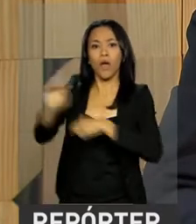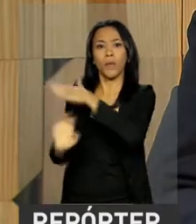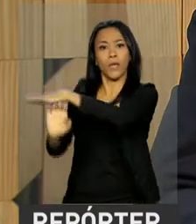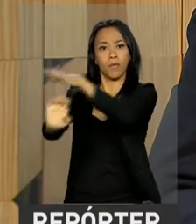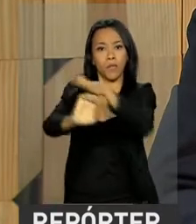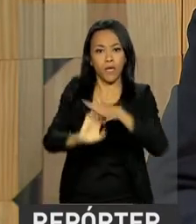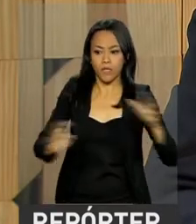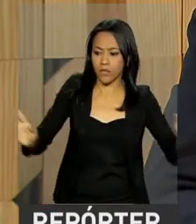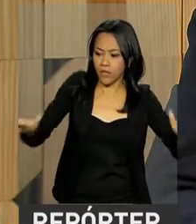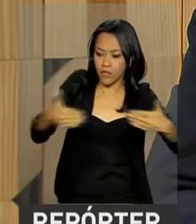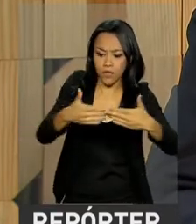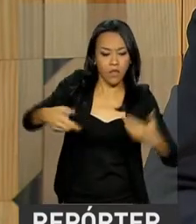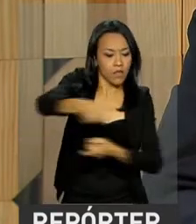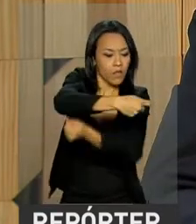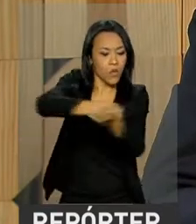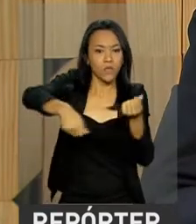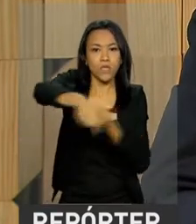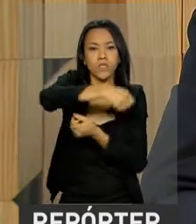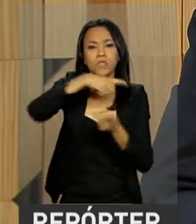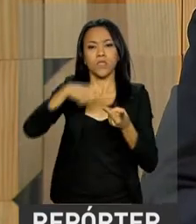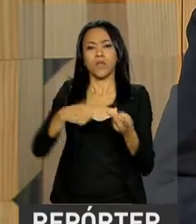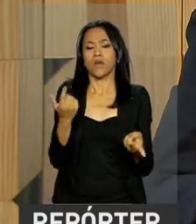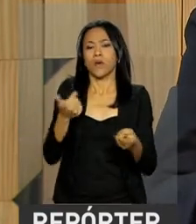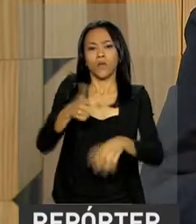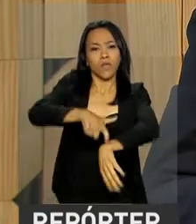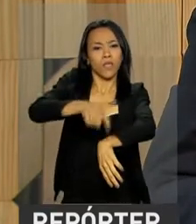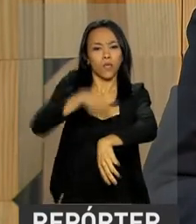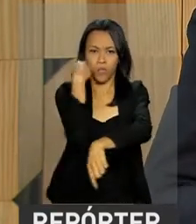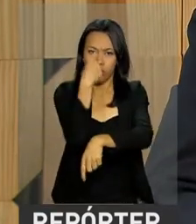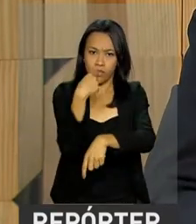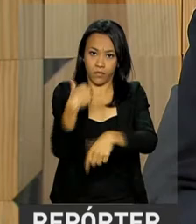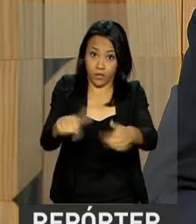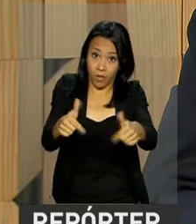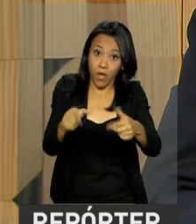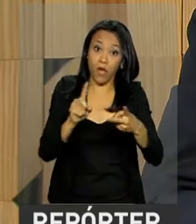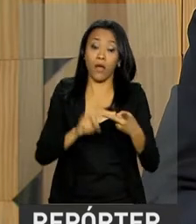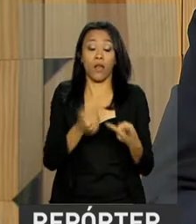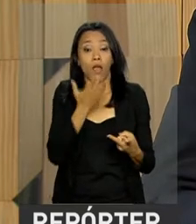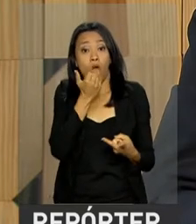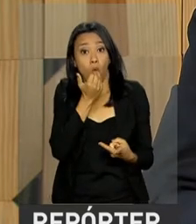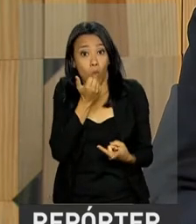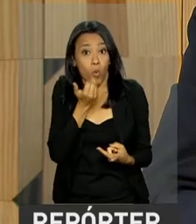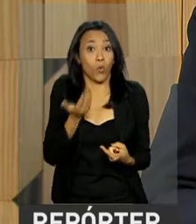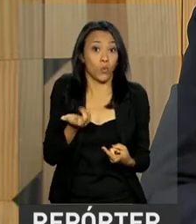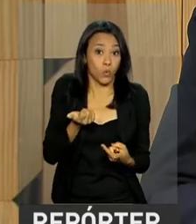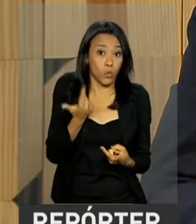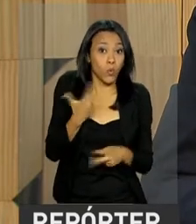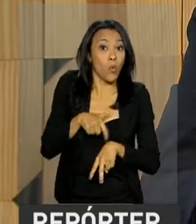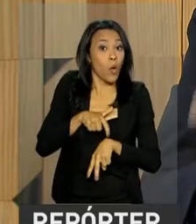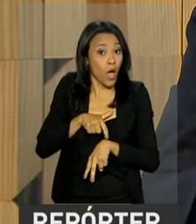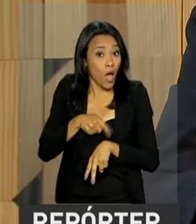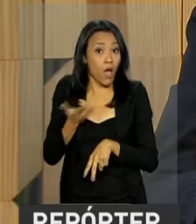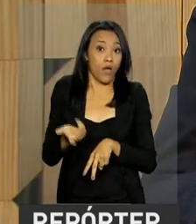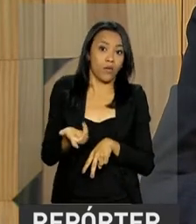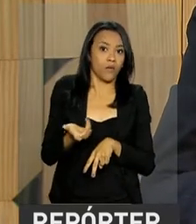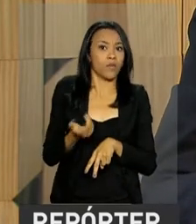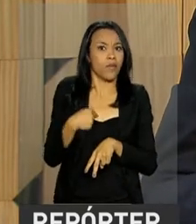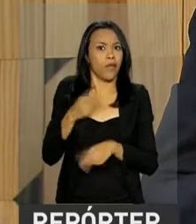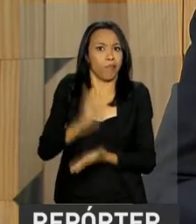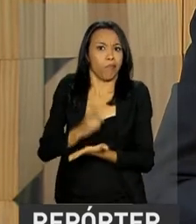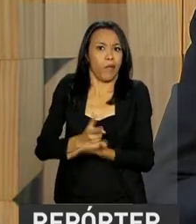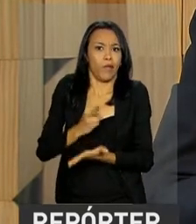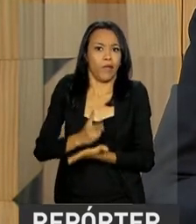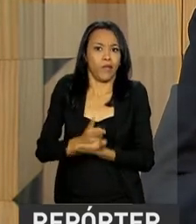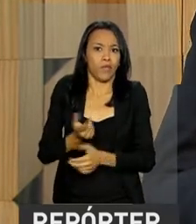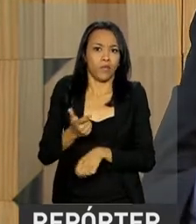trabalho, questões de intra-jornada, que é a questão do almoço, que antigamente você tinha um horário fixo e